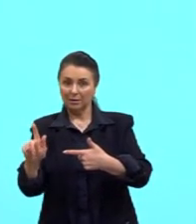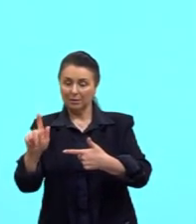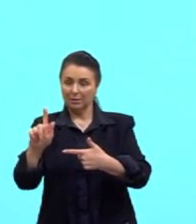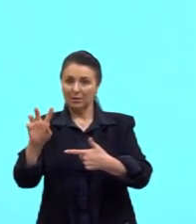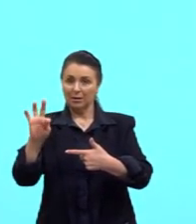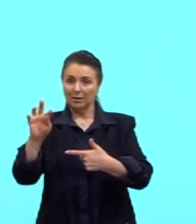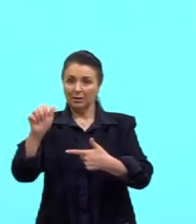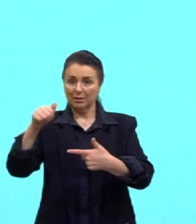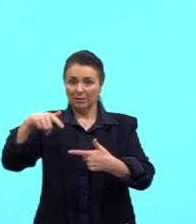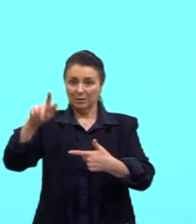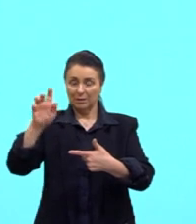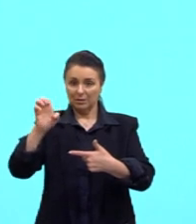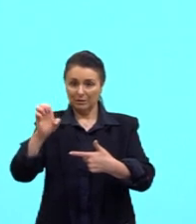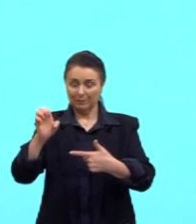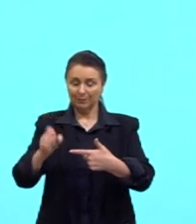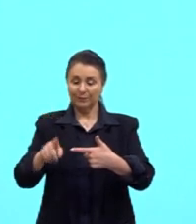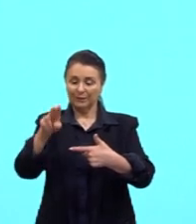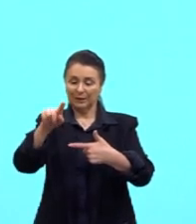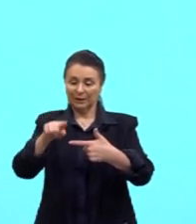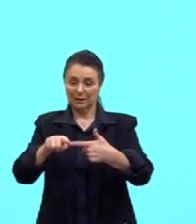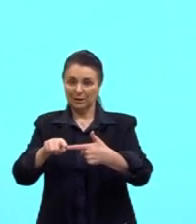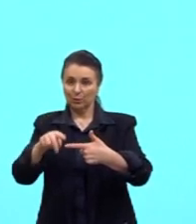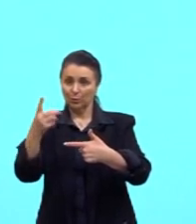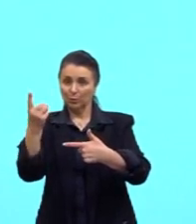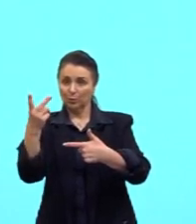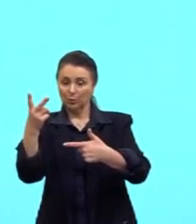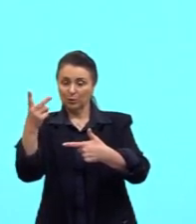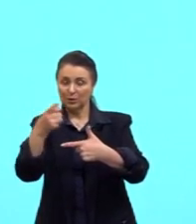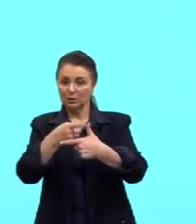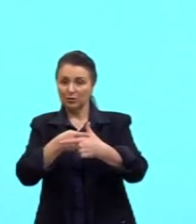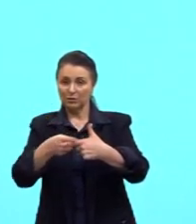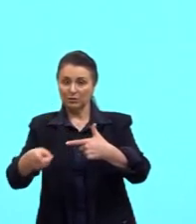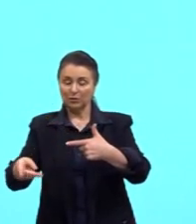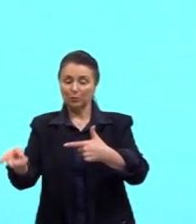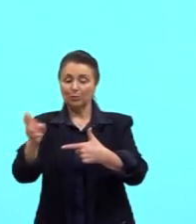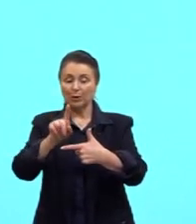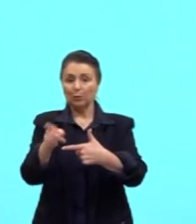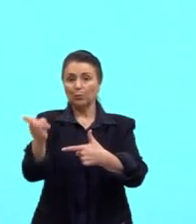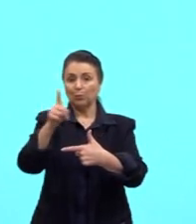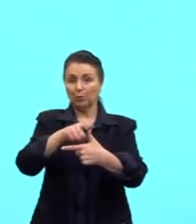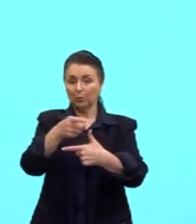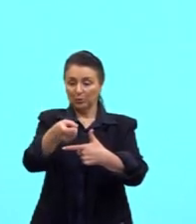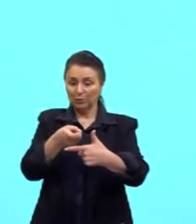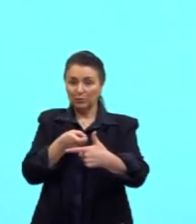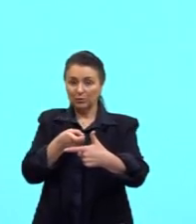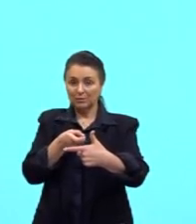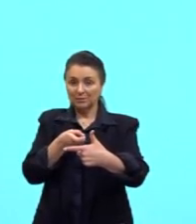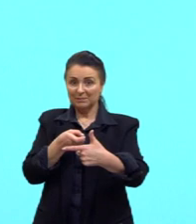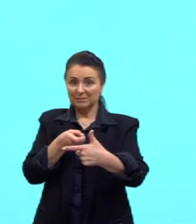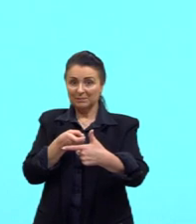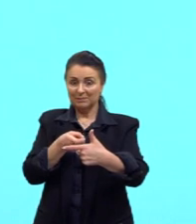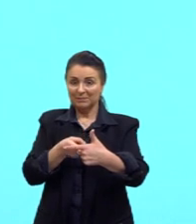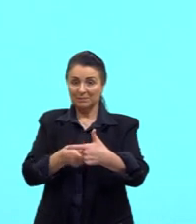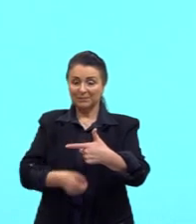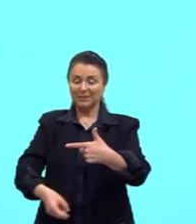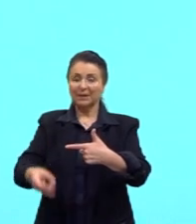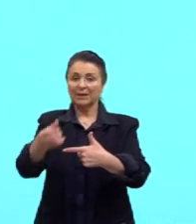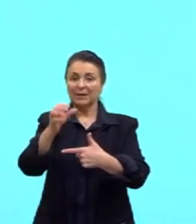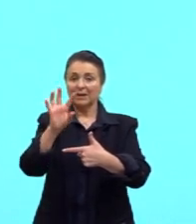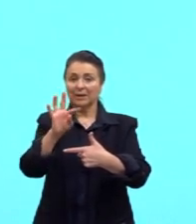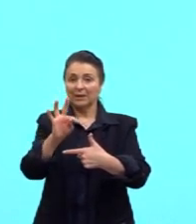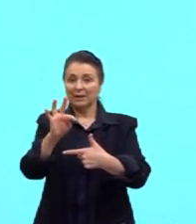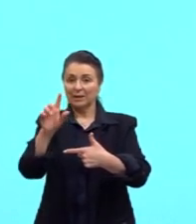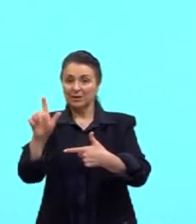cateto oposto, 12, dividido pelo cateto adjacente, que é X. Então, tangente de 60